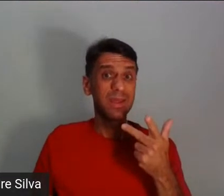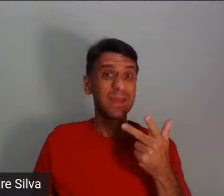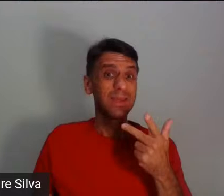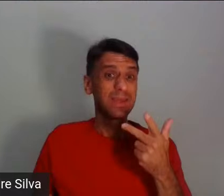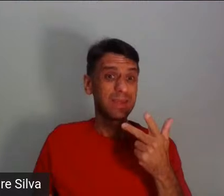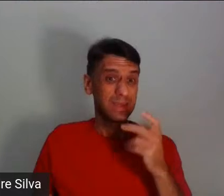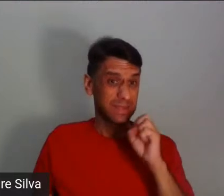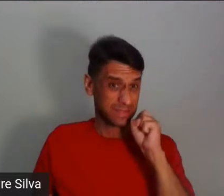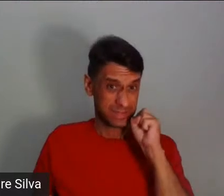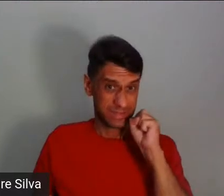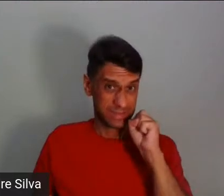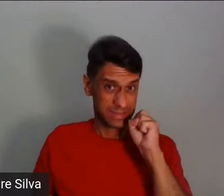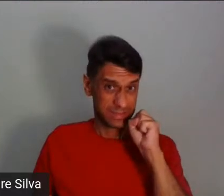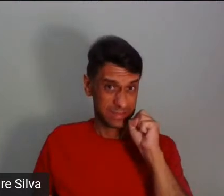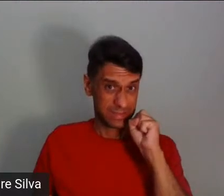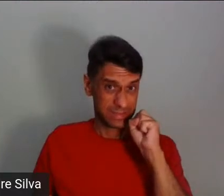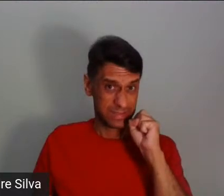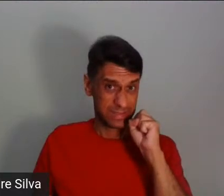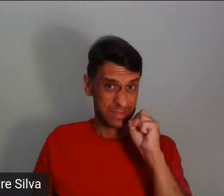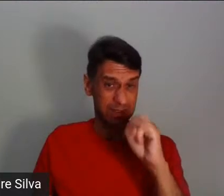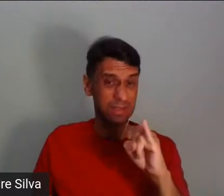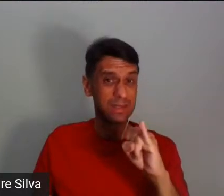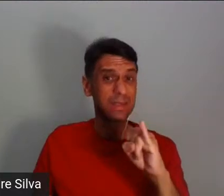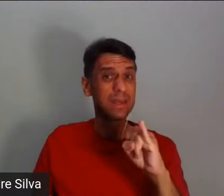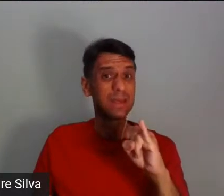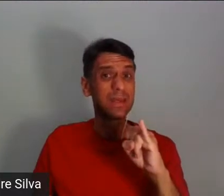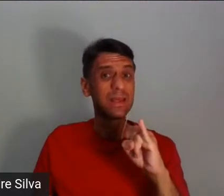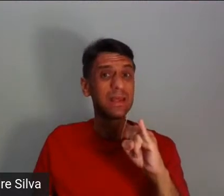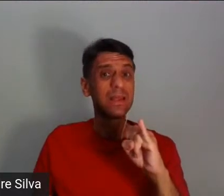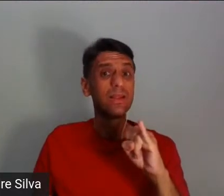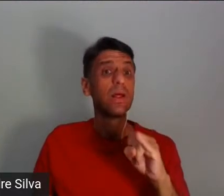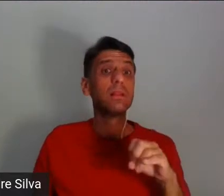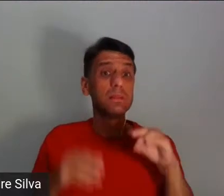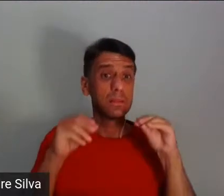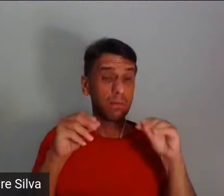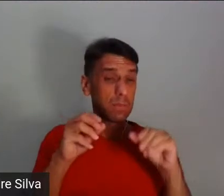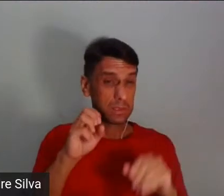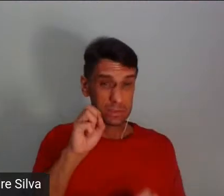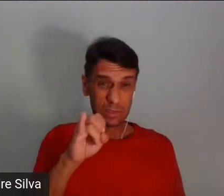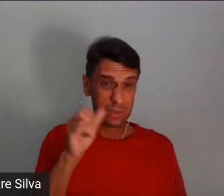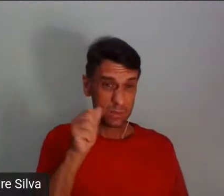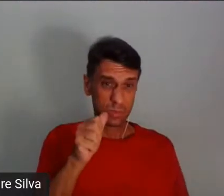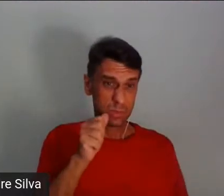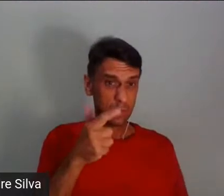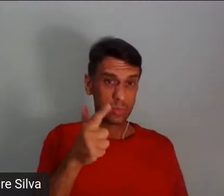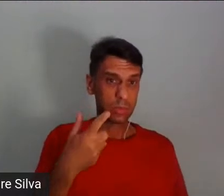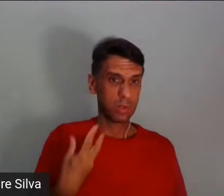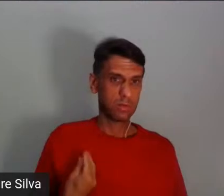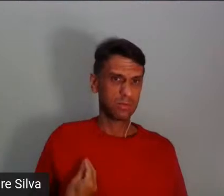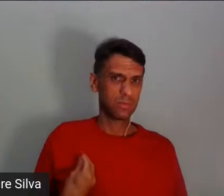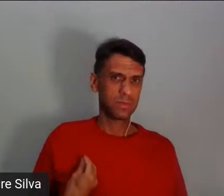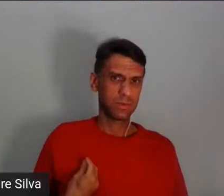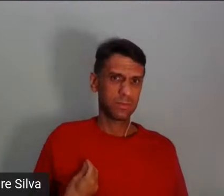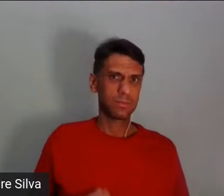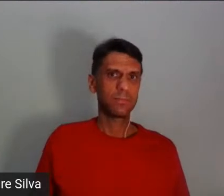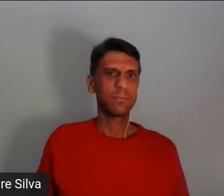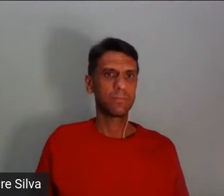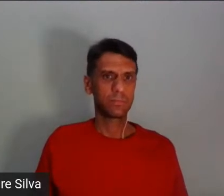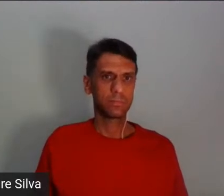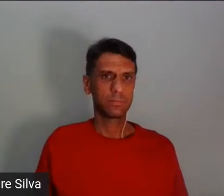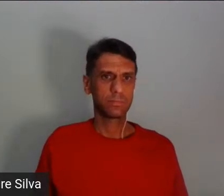fosse... Se ela não fosse... A terra me falou que se ela não fosse mulher, não existiria vida. Sim.